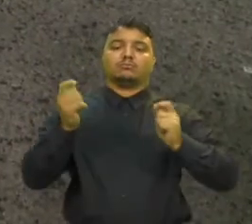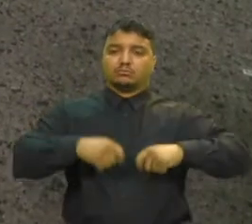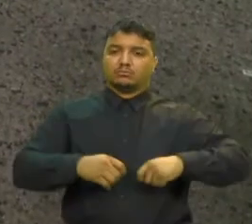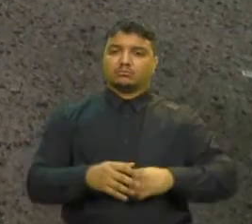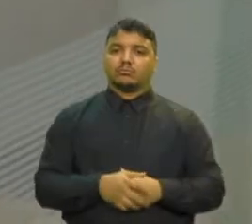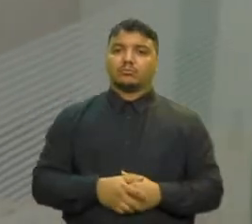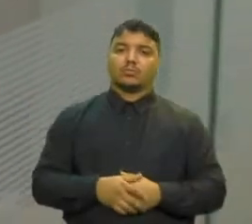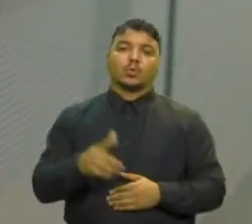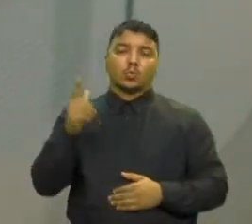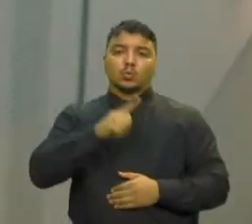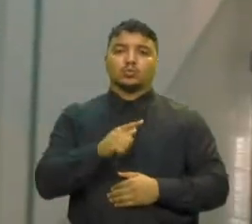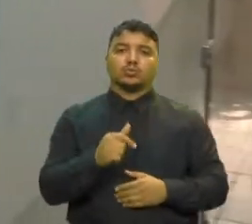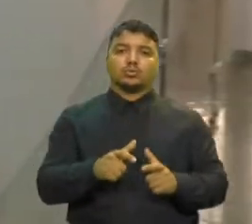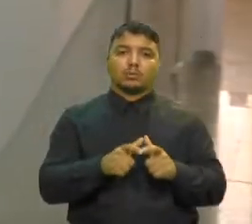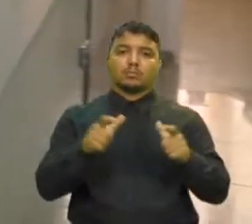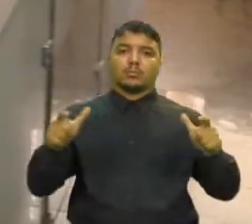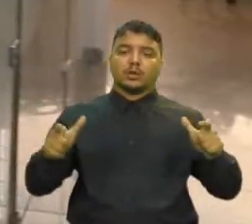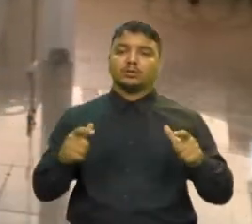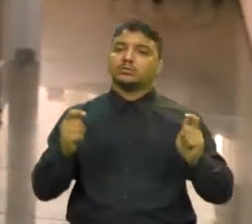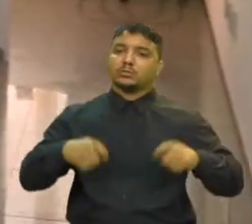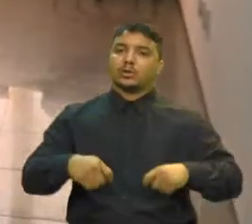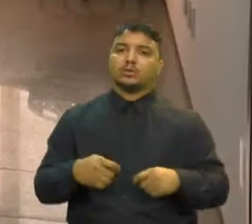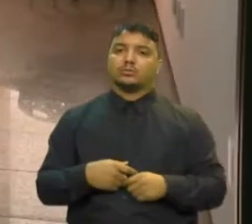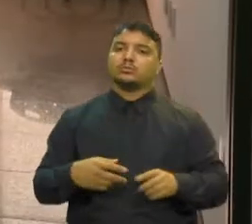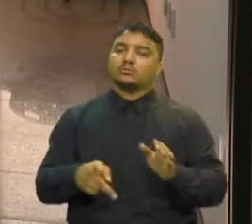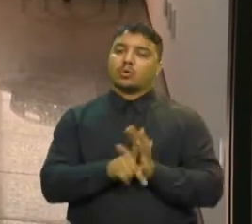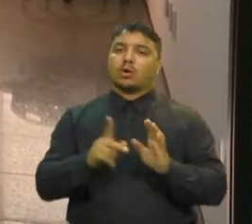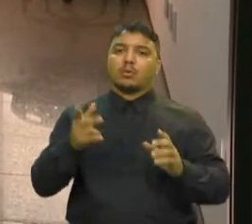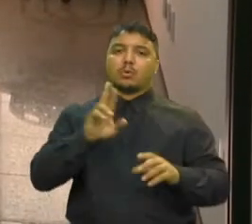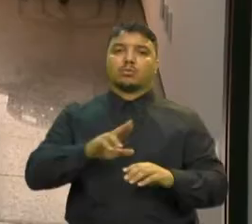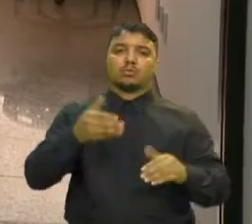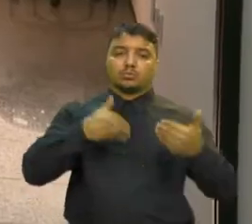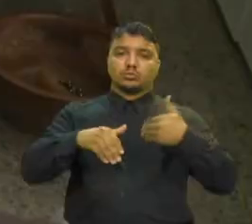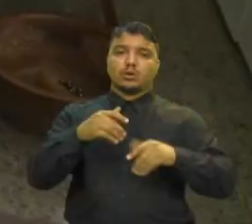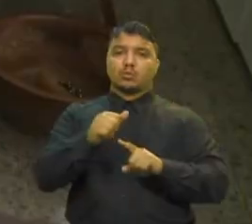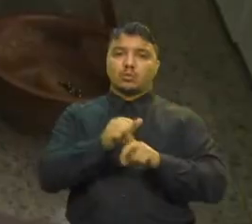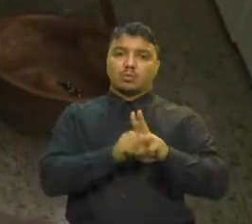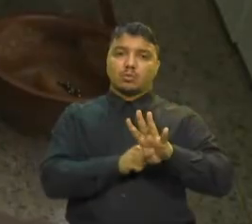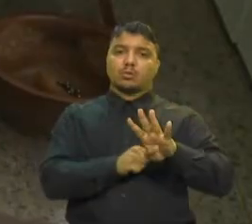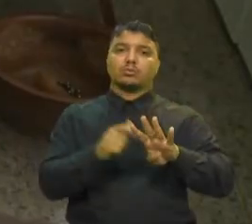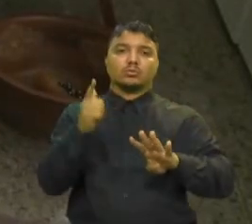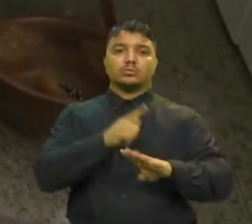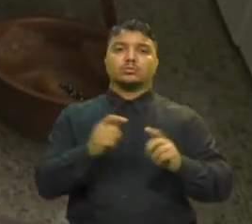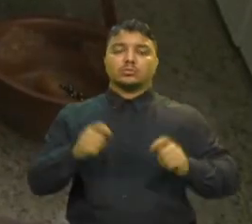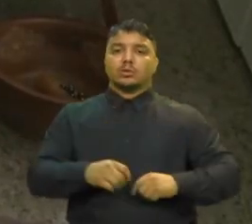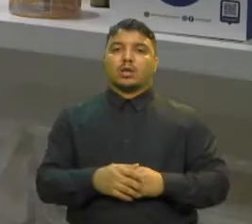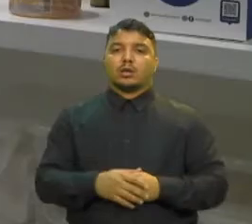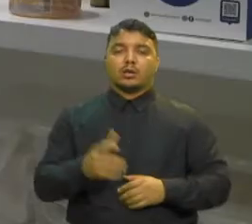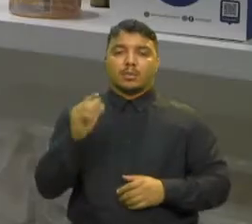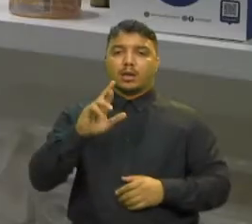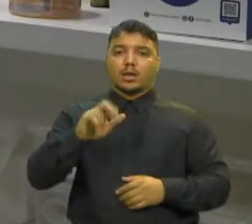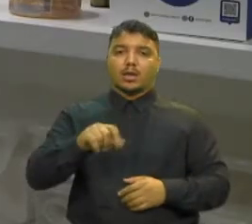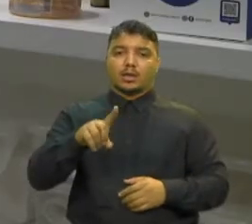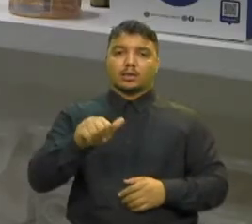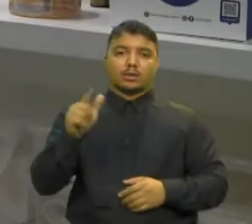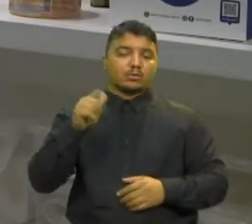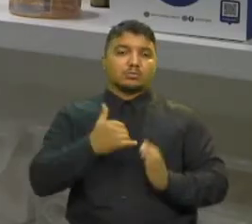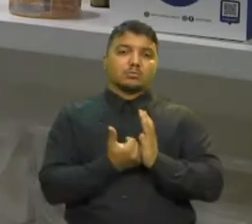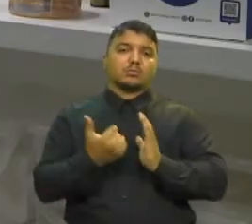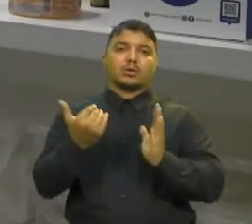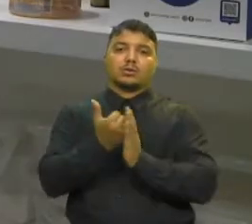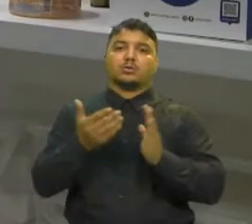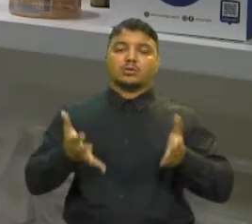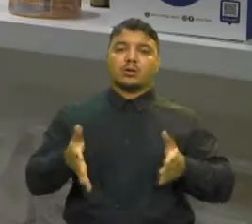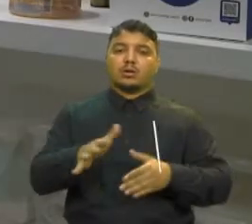ela conseguiu expandir a clínica de estética há quatro meses E a renda melhorou Eu tinha um espaço no